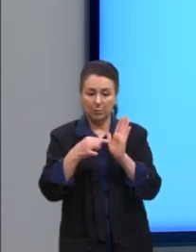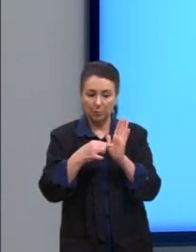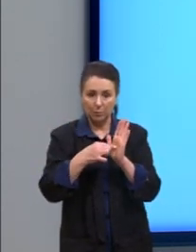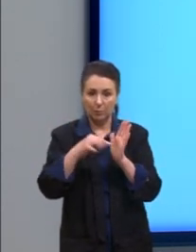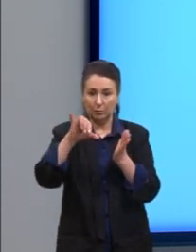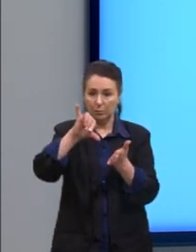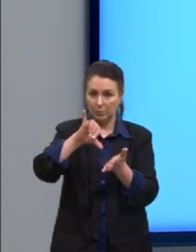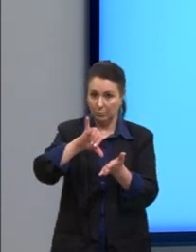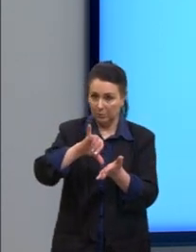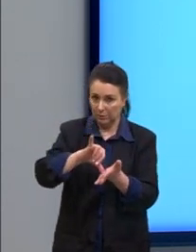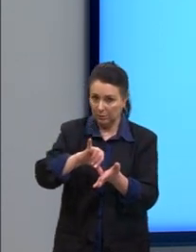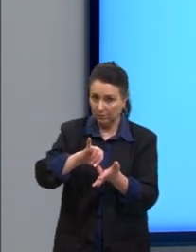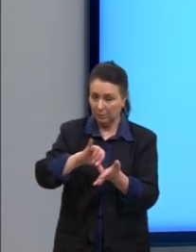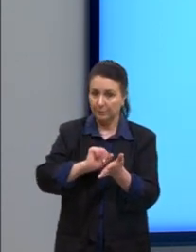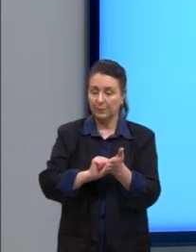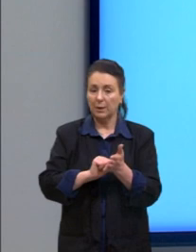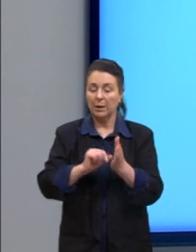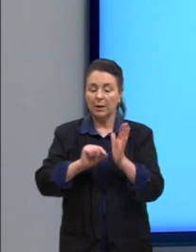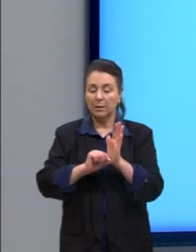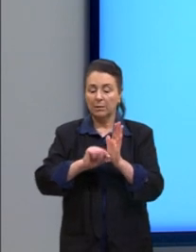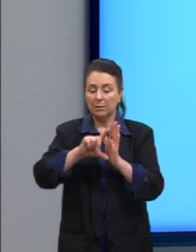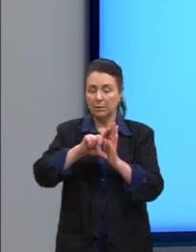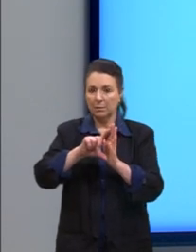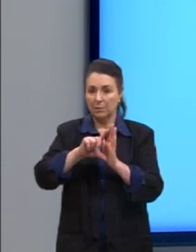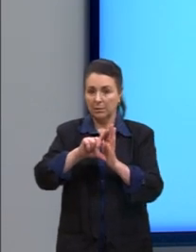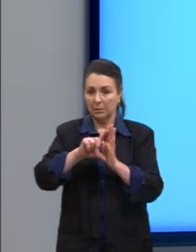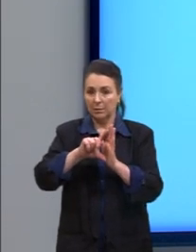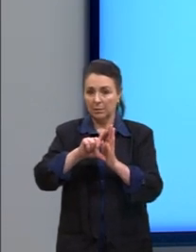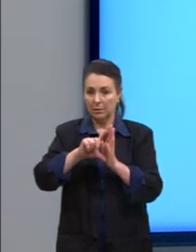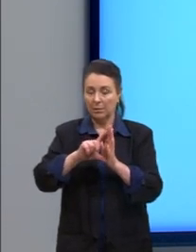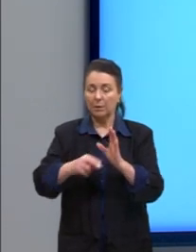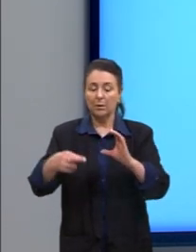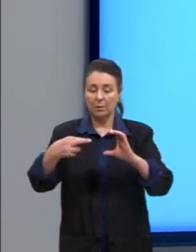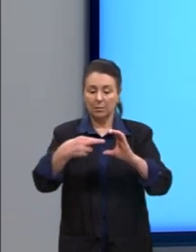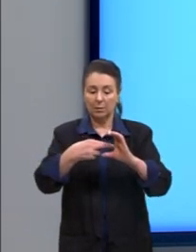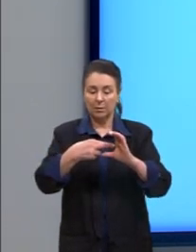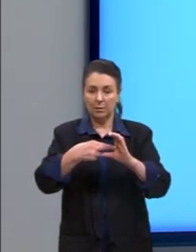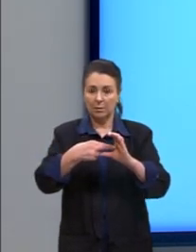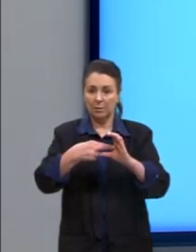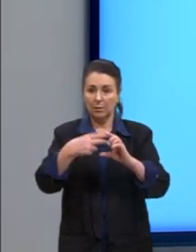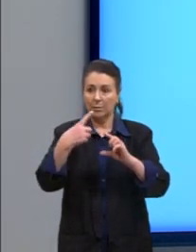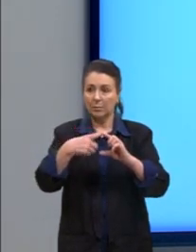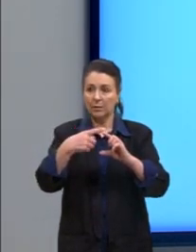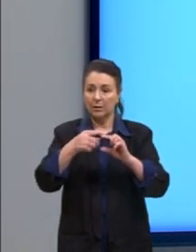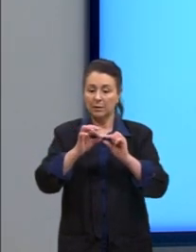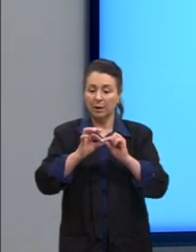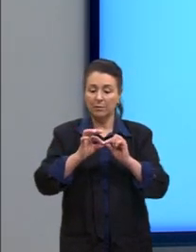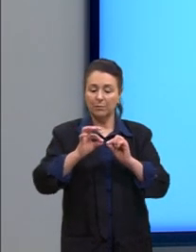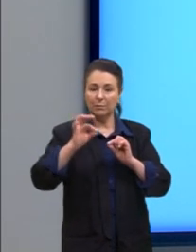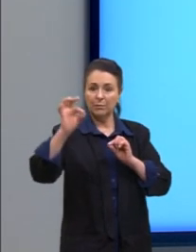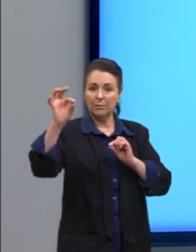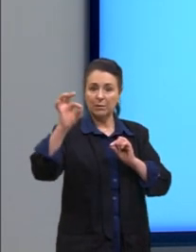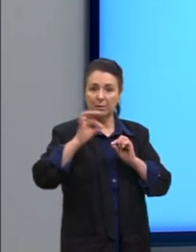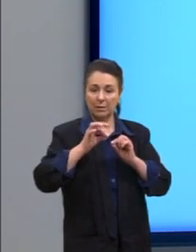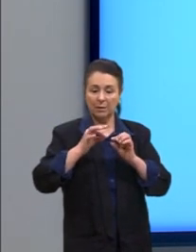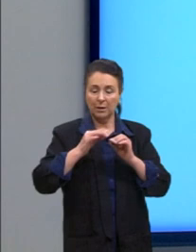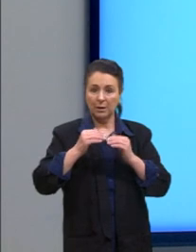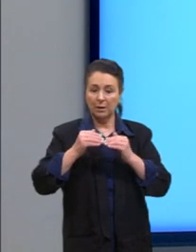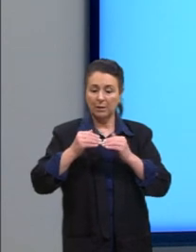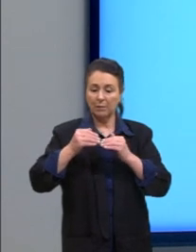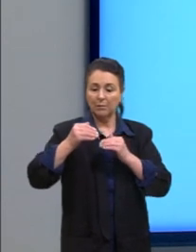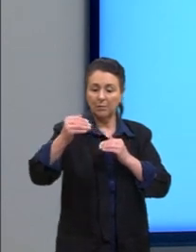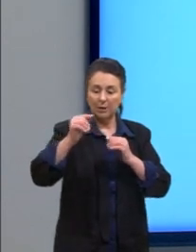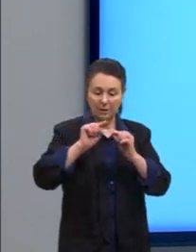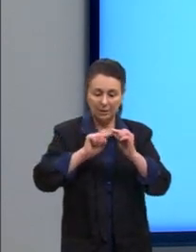maior do que o raio, é porque ele está fora, né? Ele está lá na região externa da circunferência.